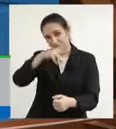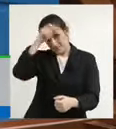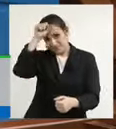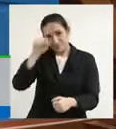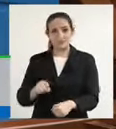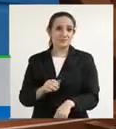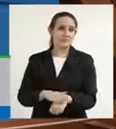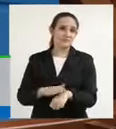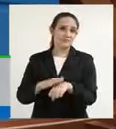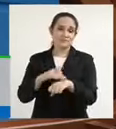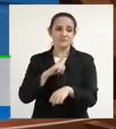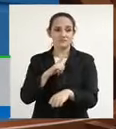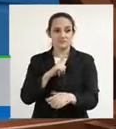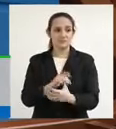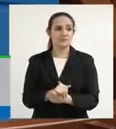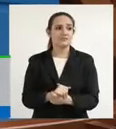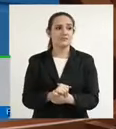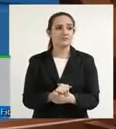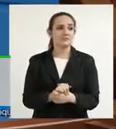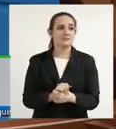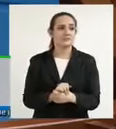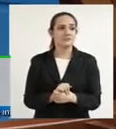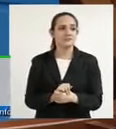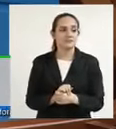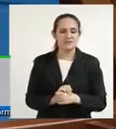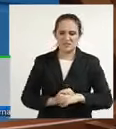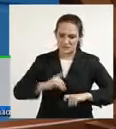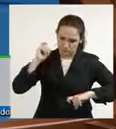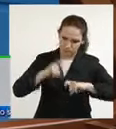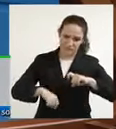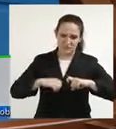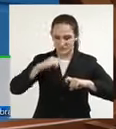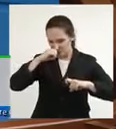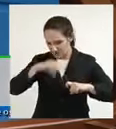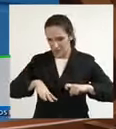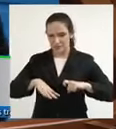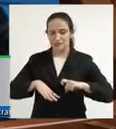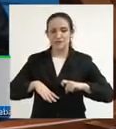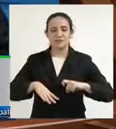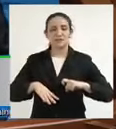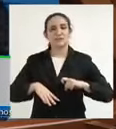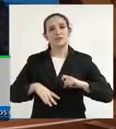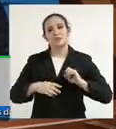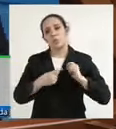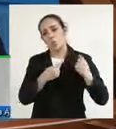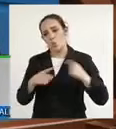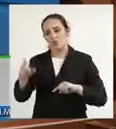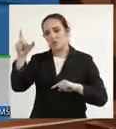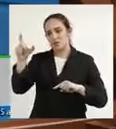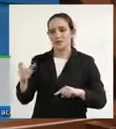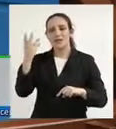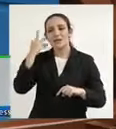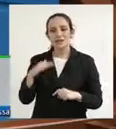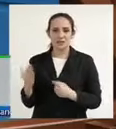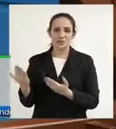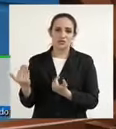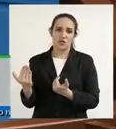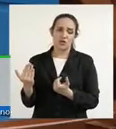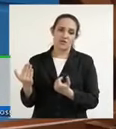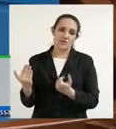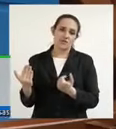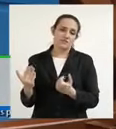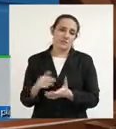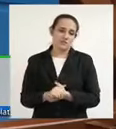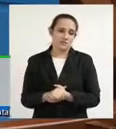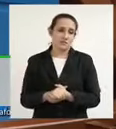cenários hoje da violência sexual contra a criança e adolescentes e aí obviamente que uma preocupação muito